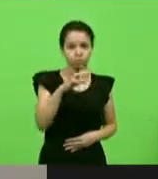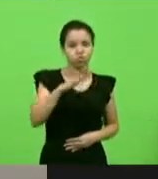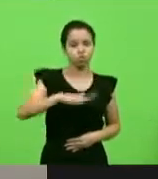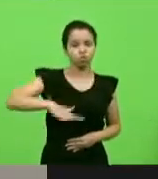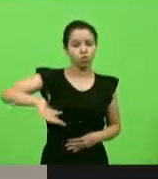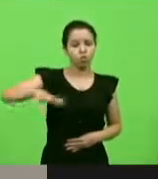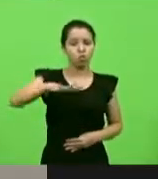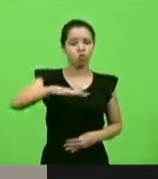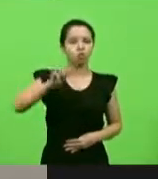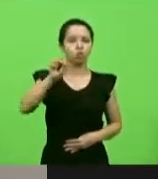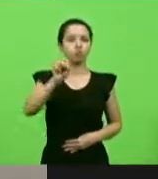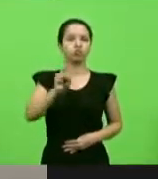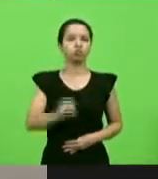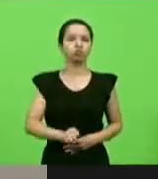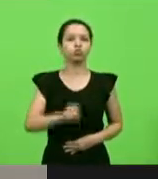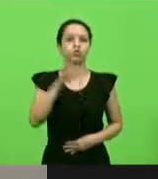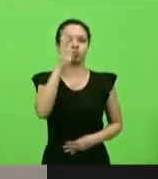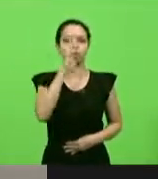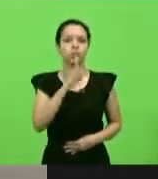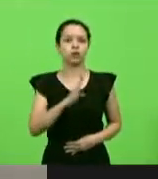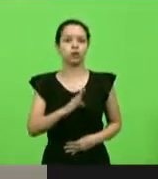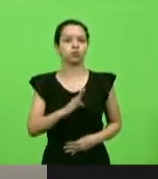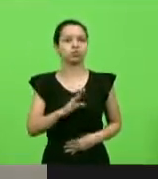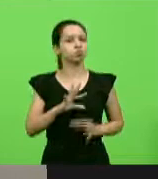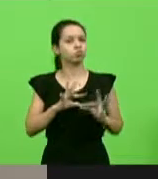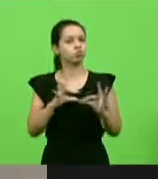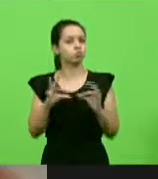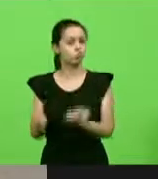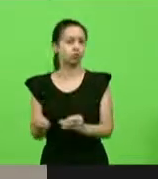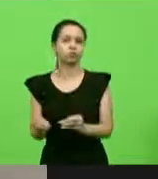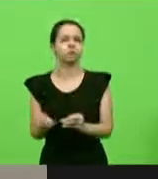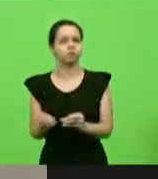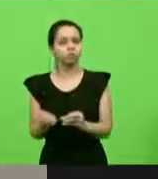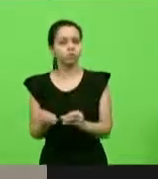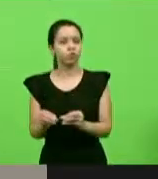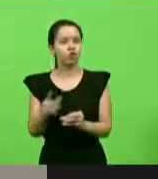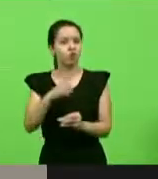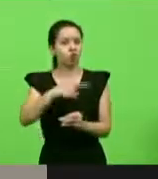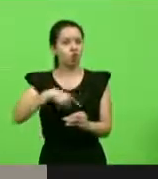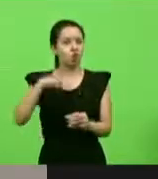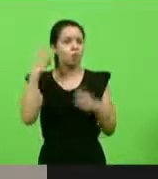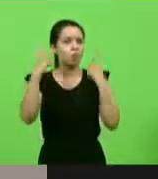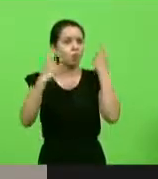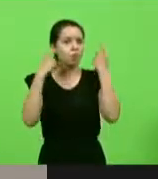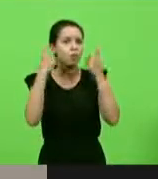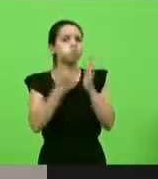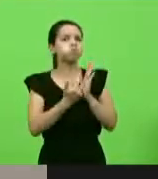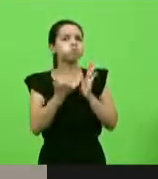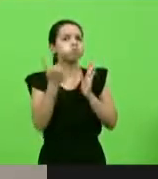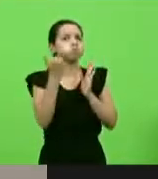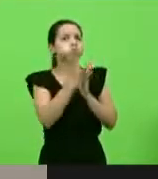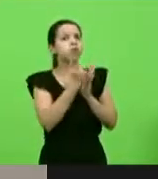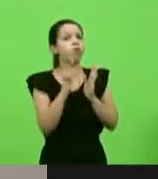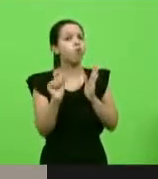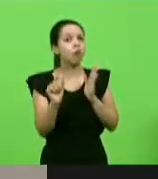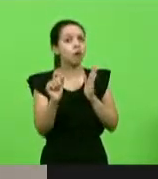E o ponto que nos importa é que não há no leilão